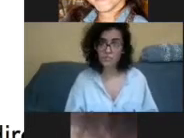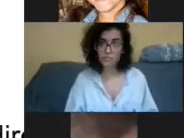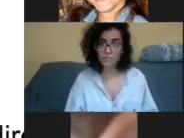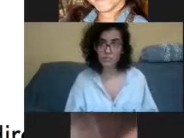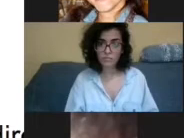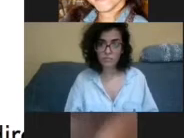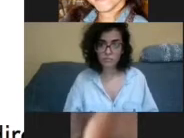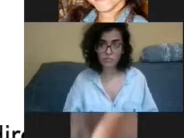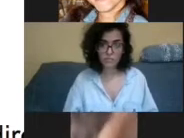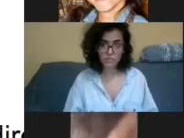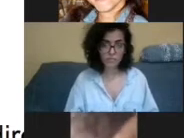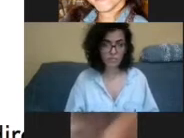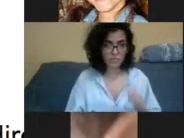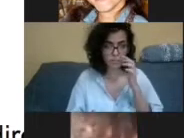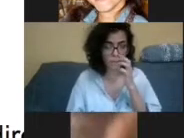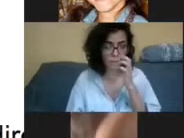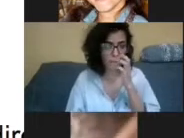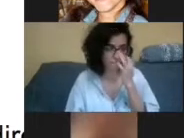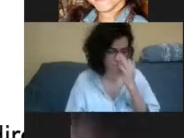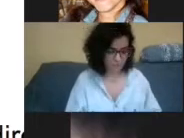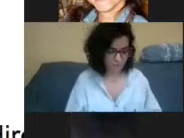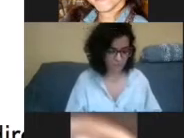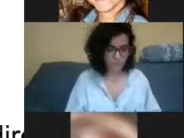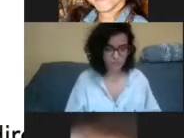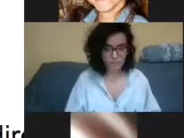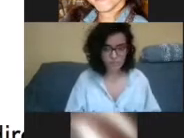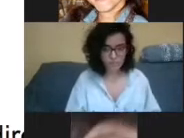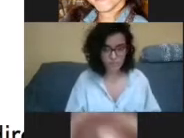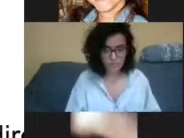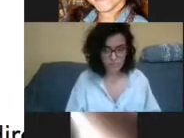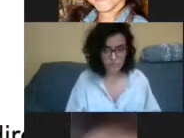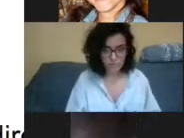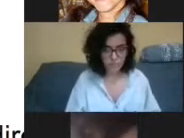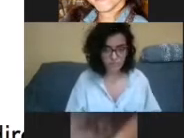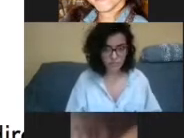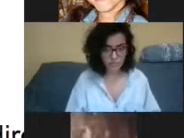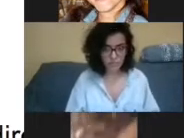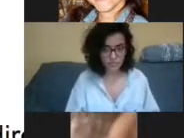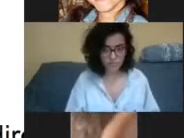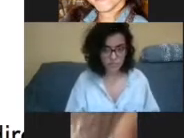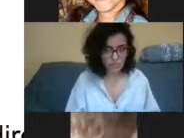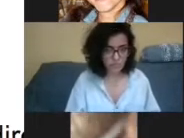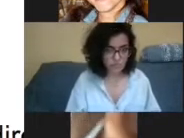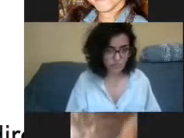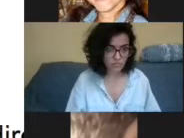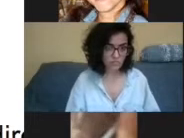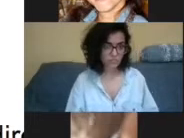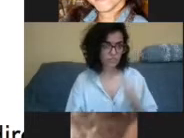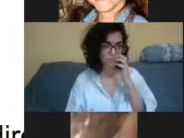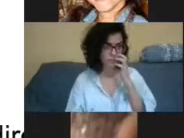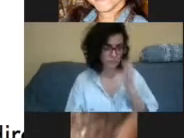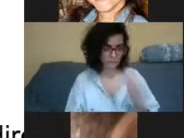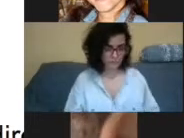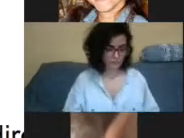a participação social de uma pessoa, o exercício de seus direitos à acessibilidade, liberdade de movimento e de expressão, à comunicação,